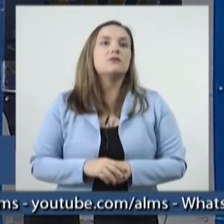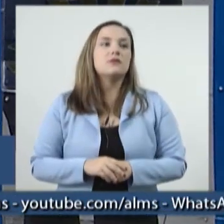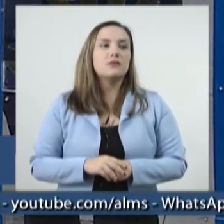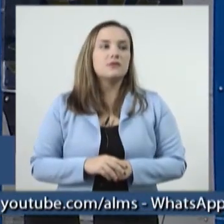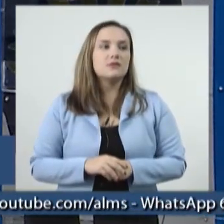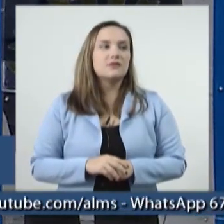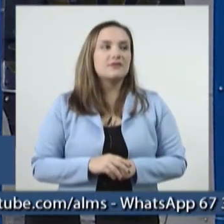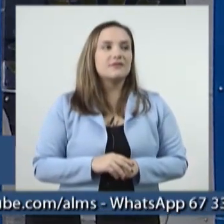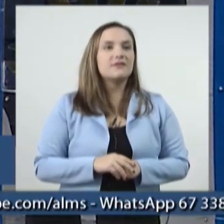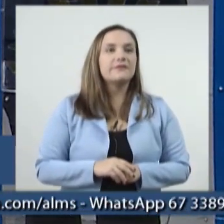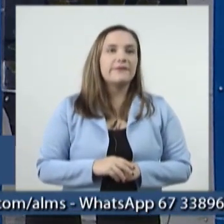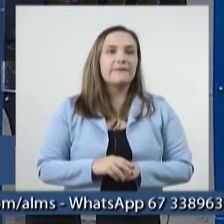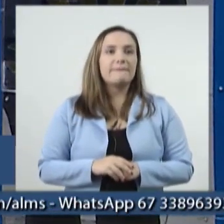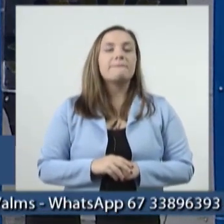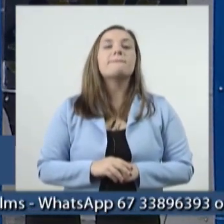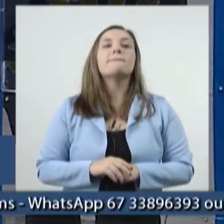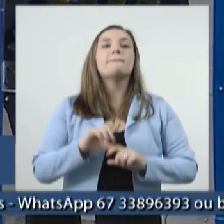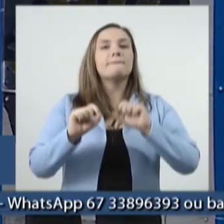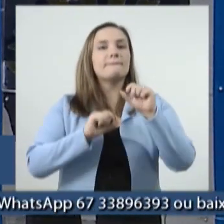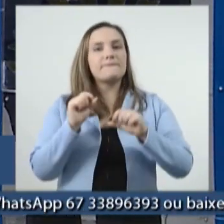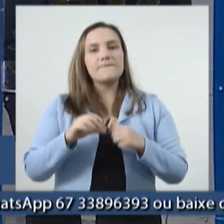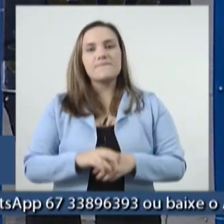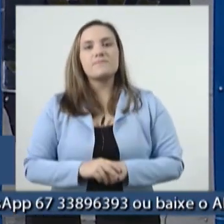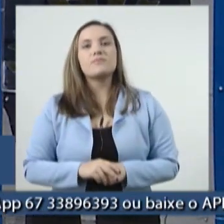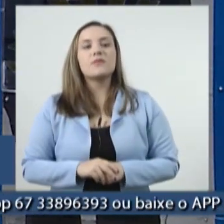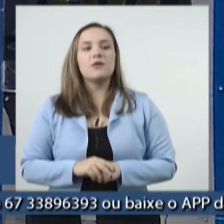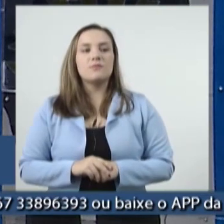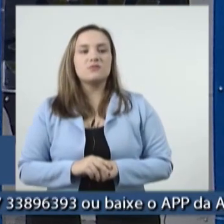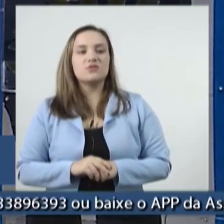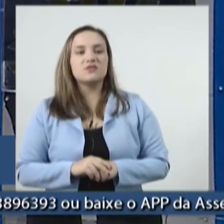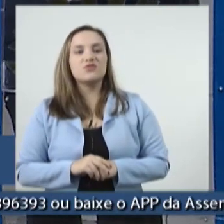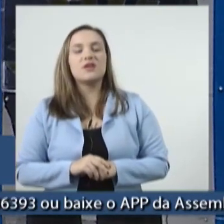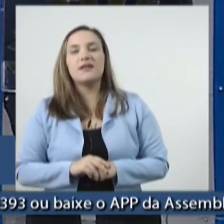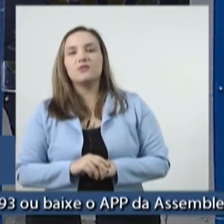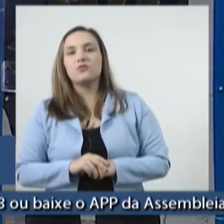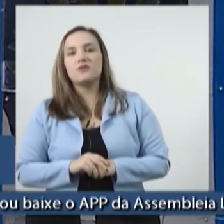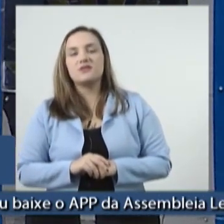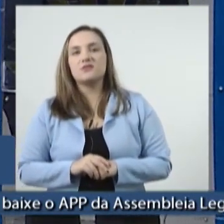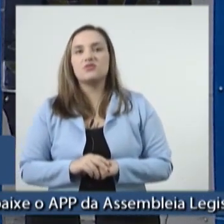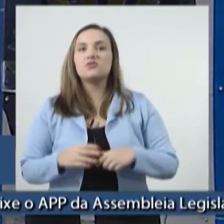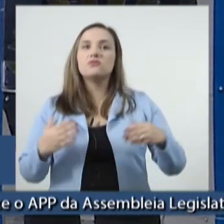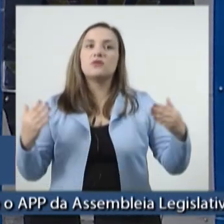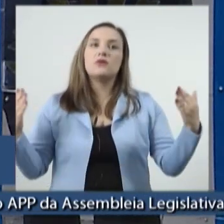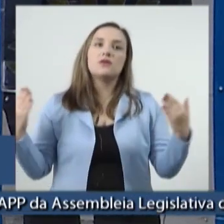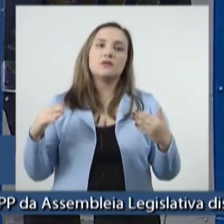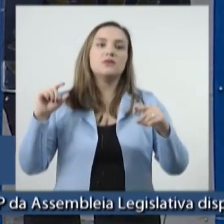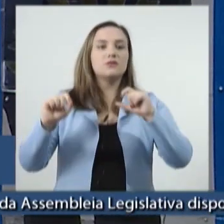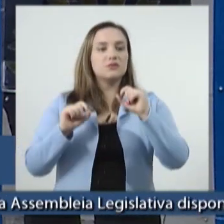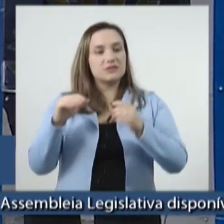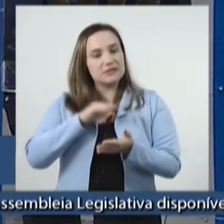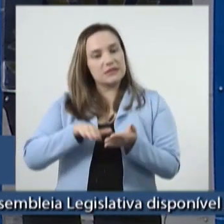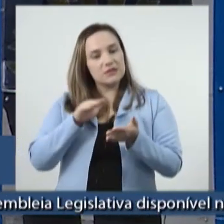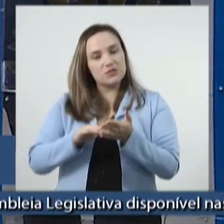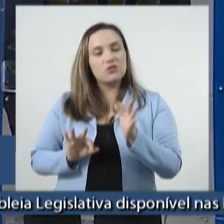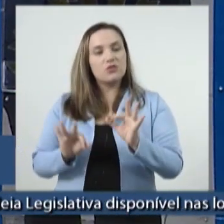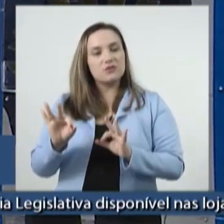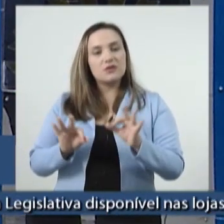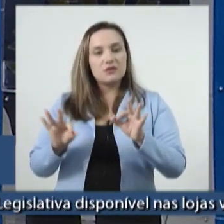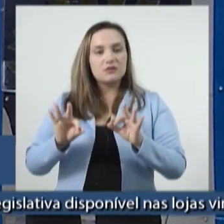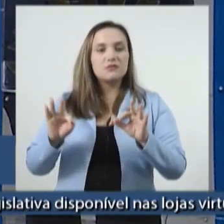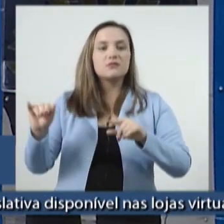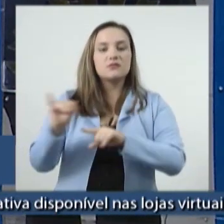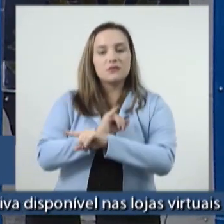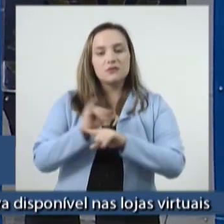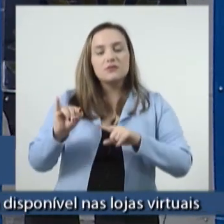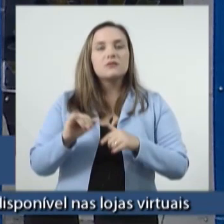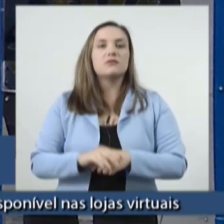se licenciou para tomar cargo, ele era secretário de Estado de Governo e Gestão Estratégica, na gestão de Eduardo